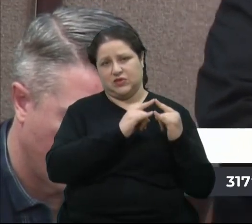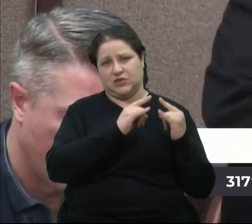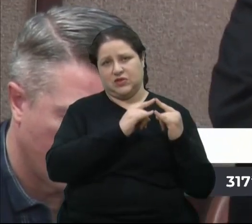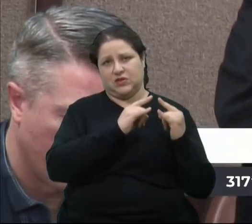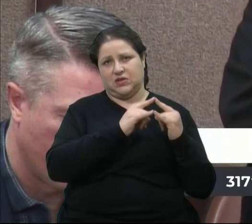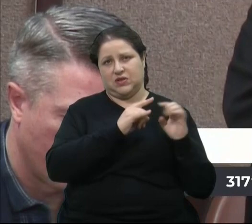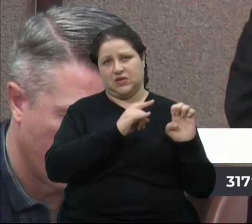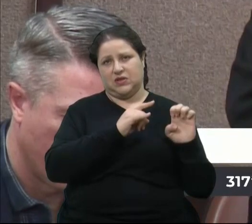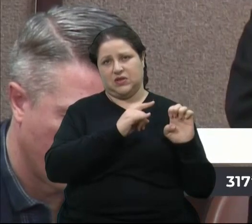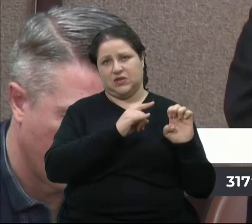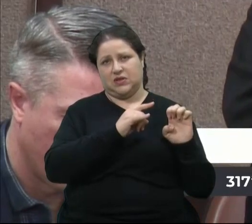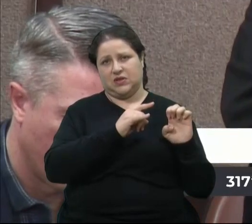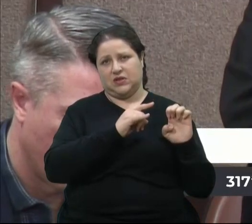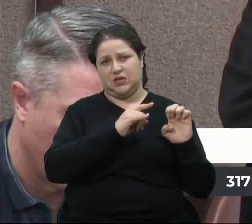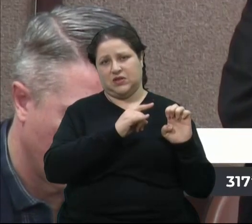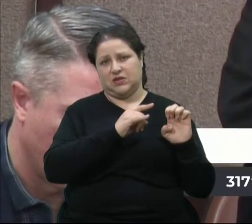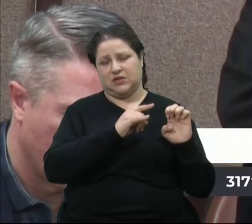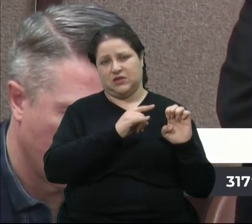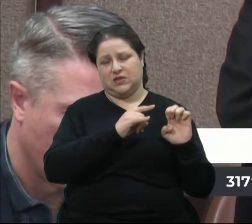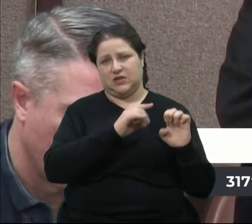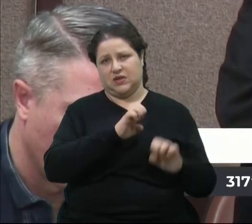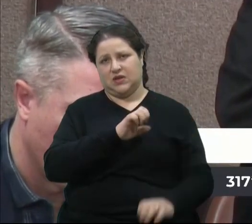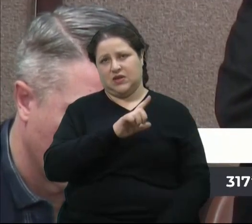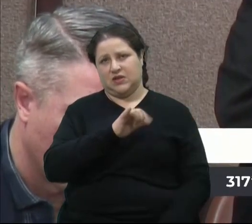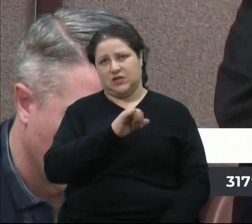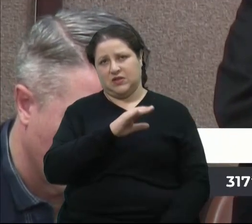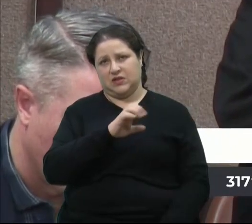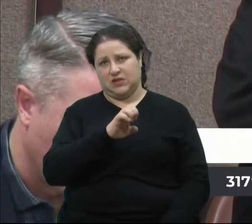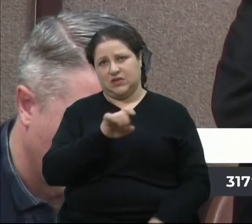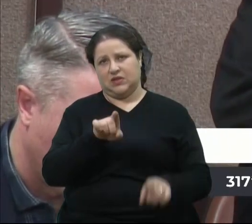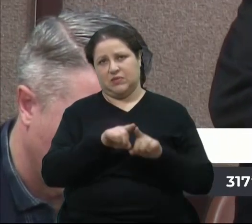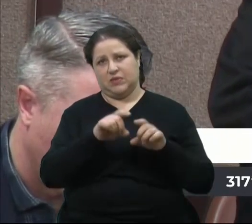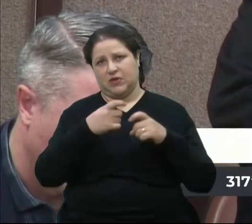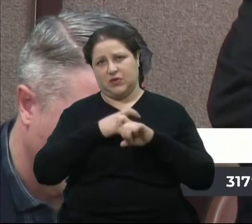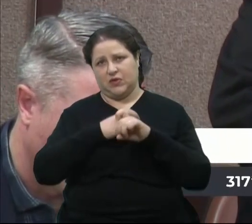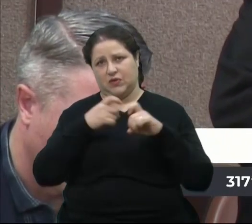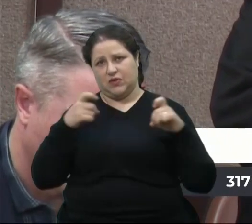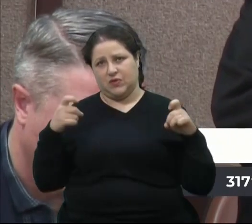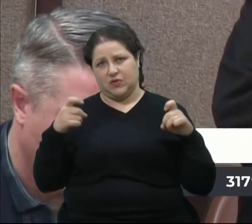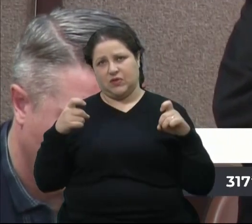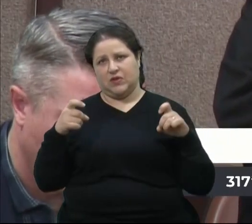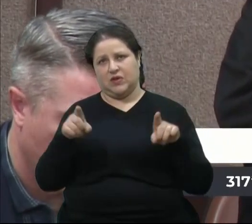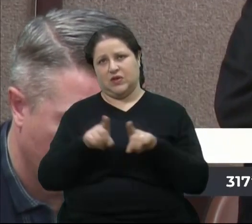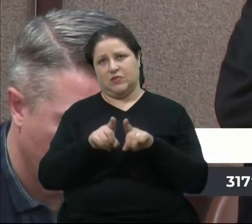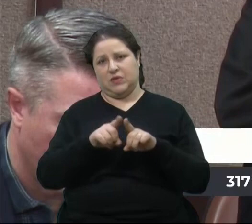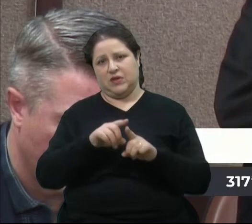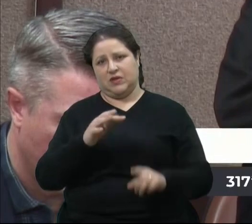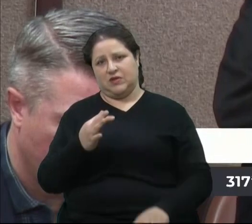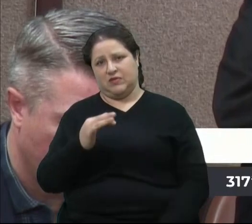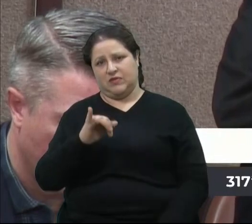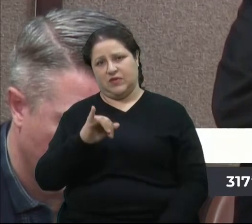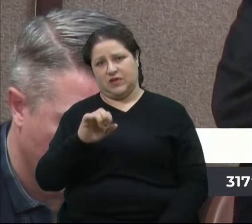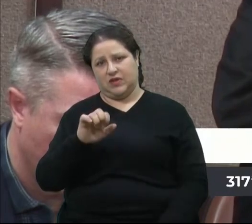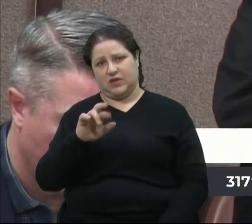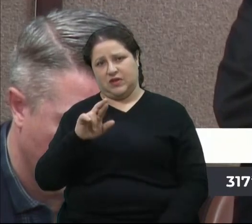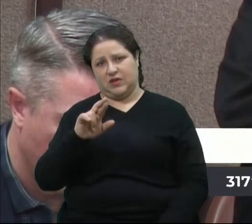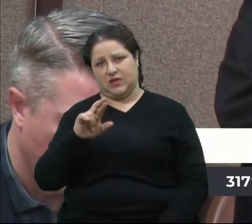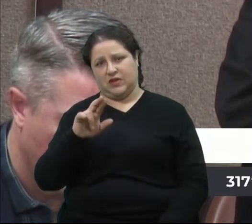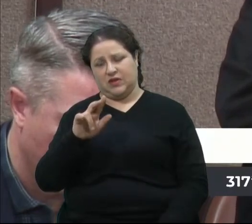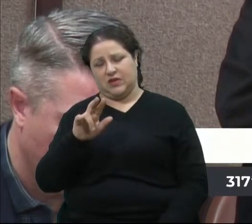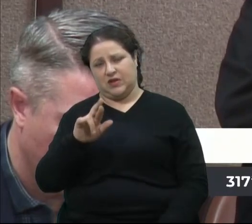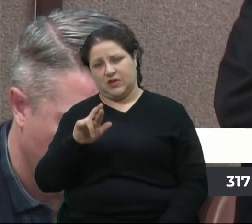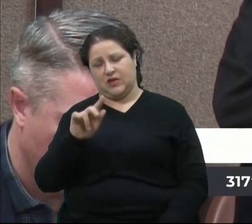Conexo, Conselho de Inovação e Tecnologia da Fiergs e South Summit. Com uma formação acadêmica